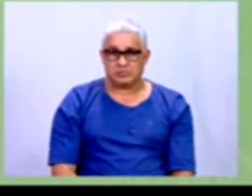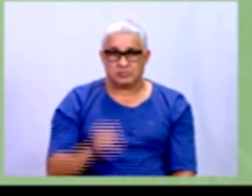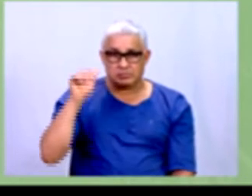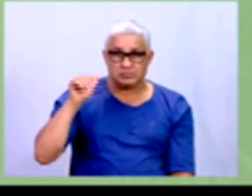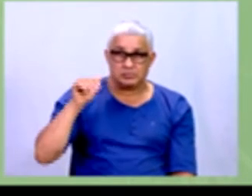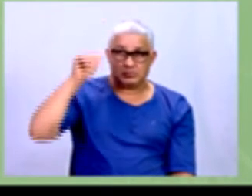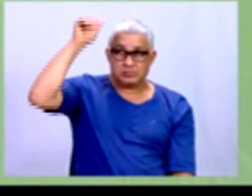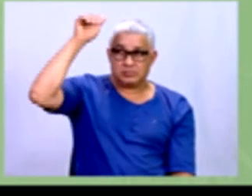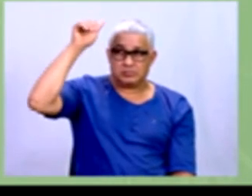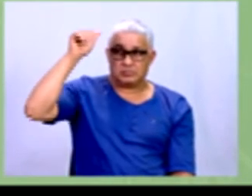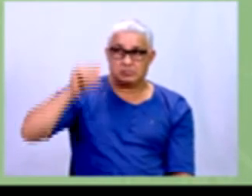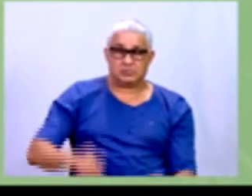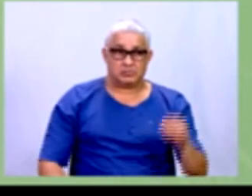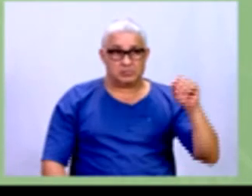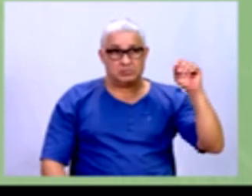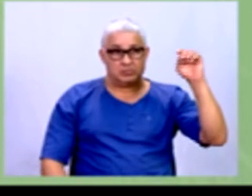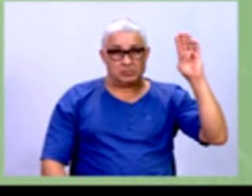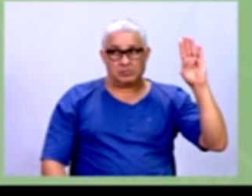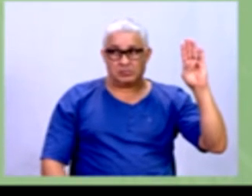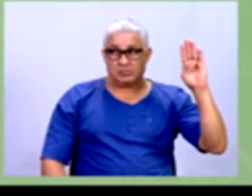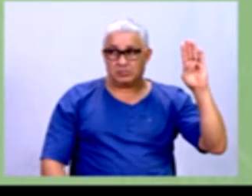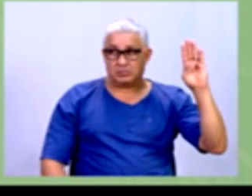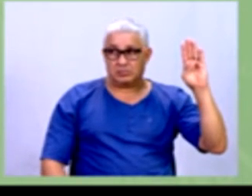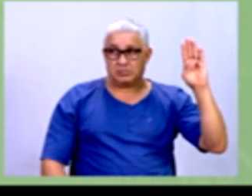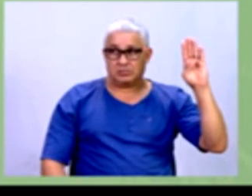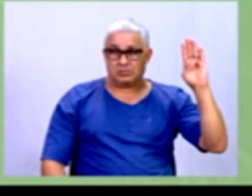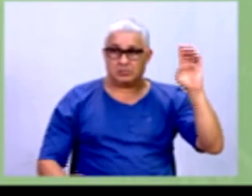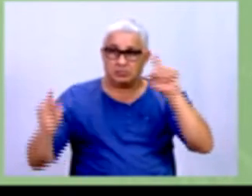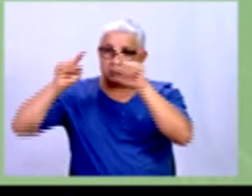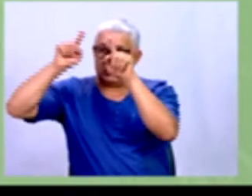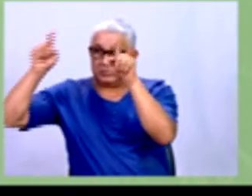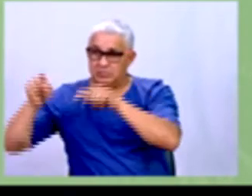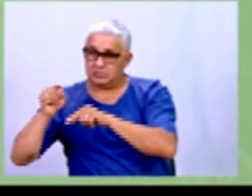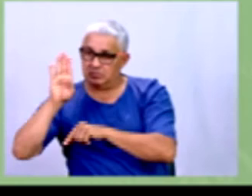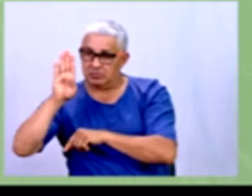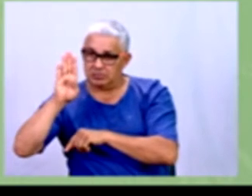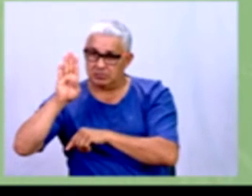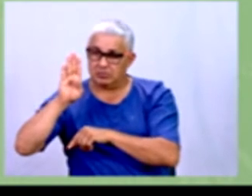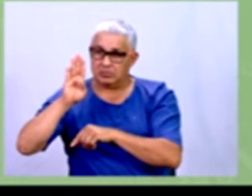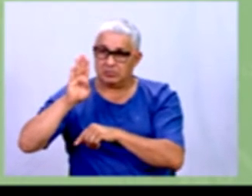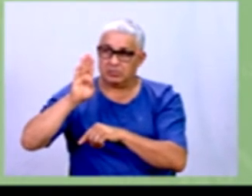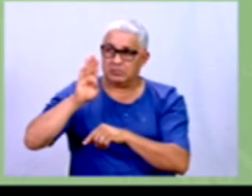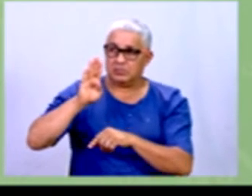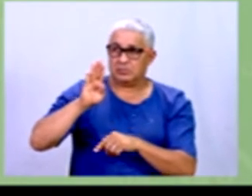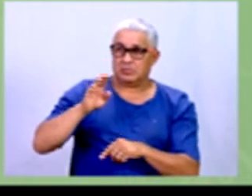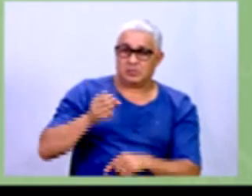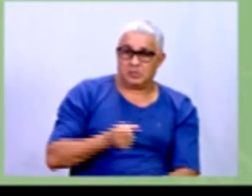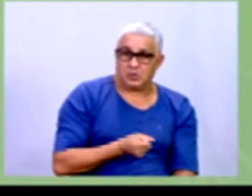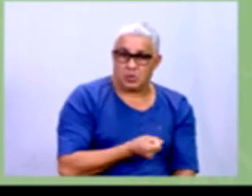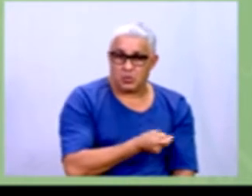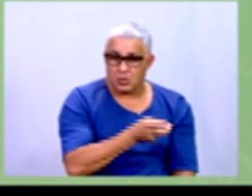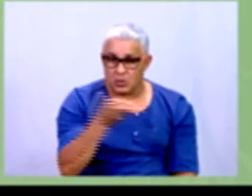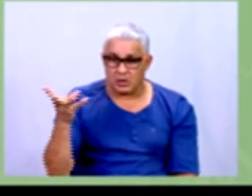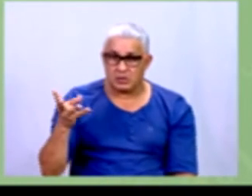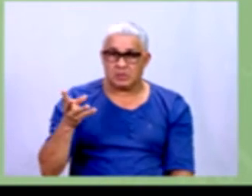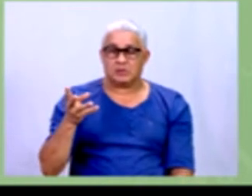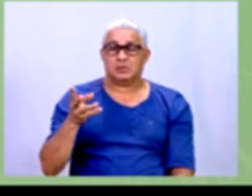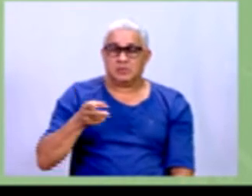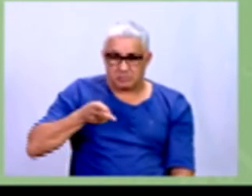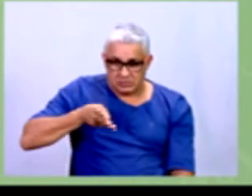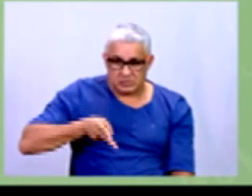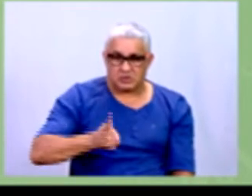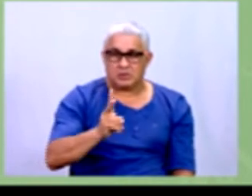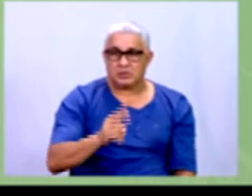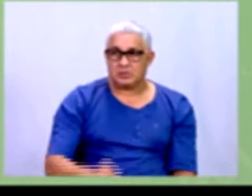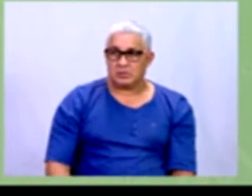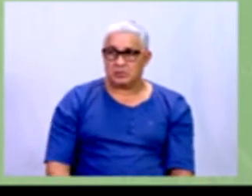a B vai ser uma variável quantitativa contínua. Tá? Tá? Eliminamos aqui a estatura.